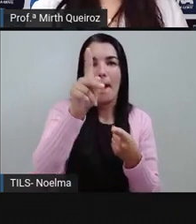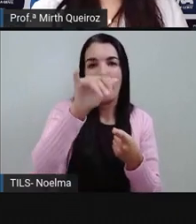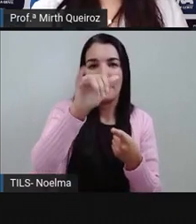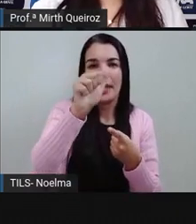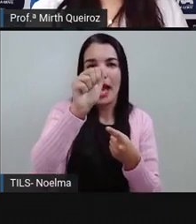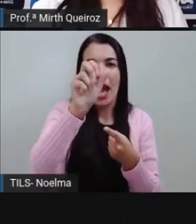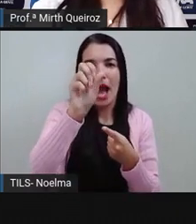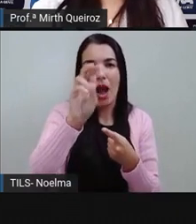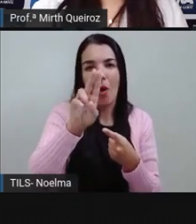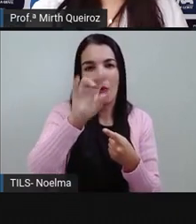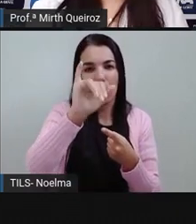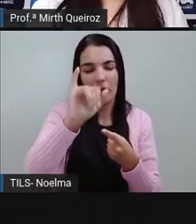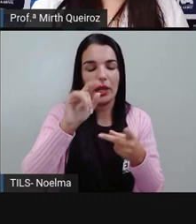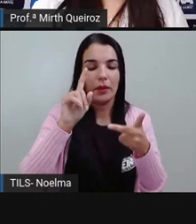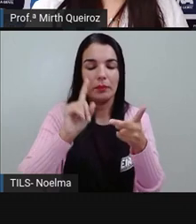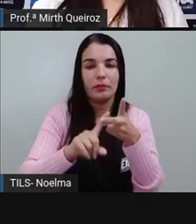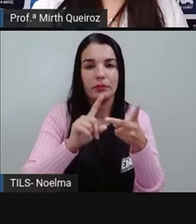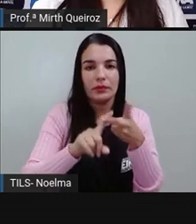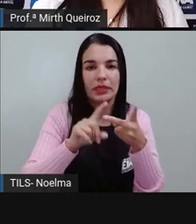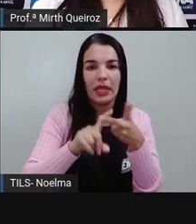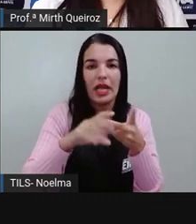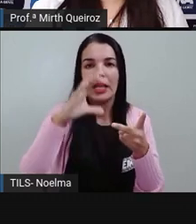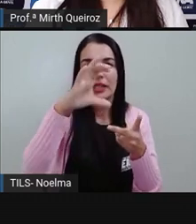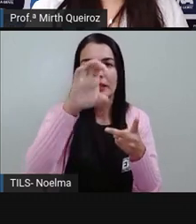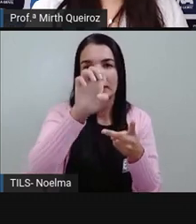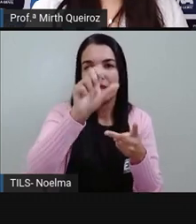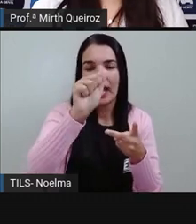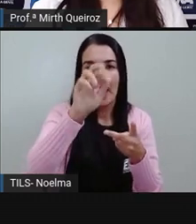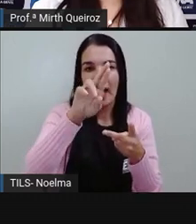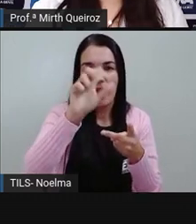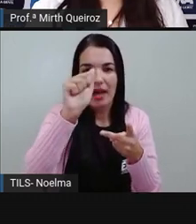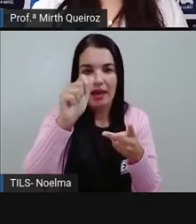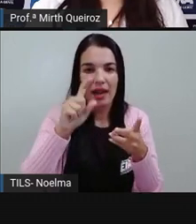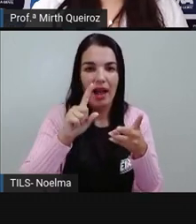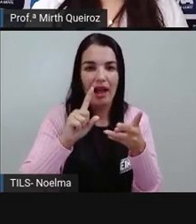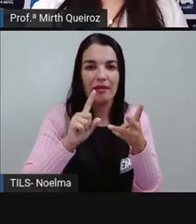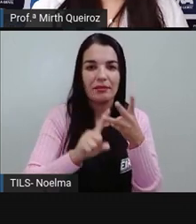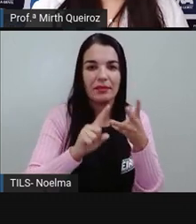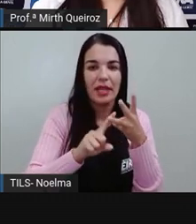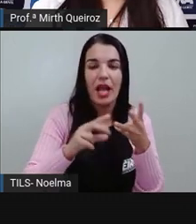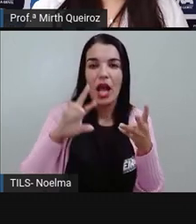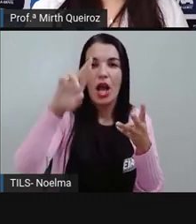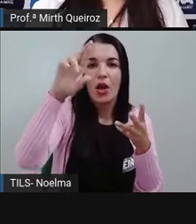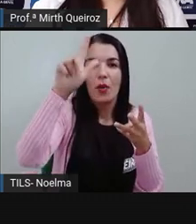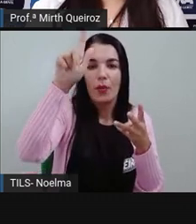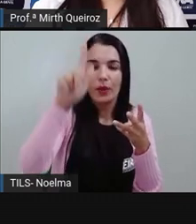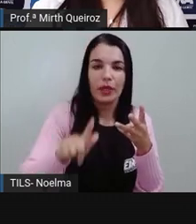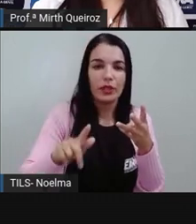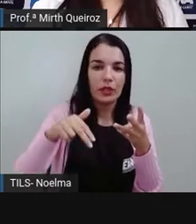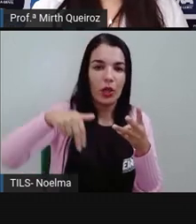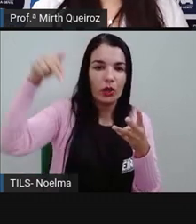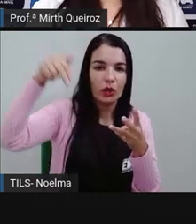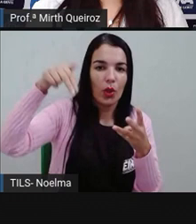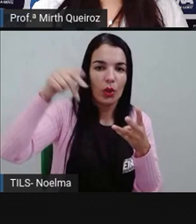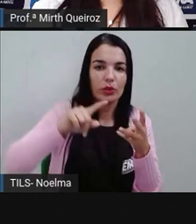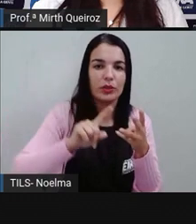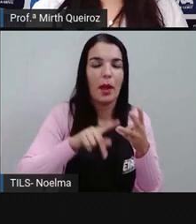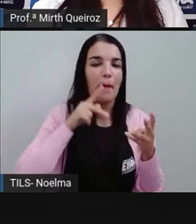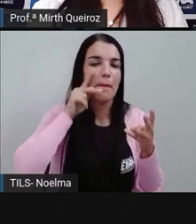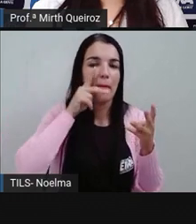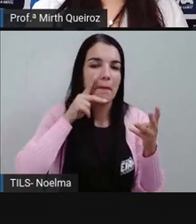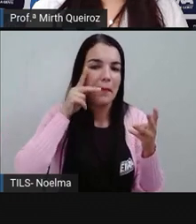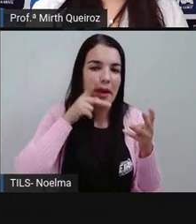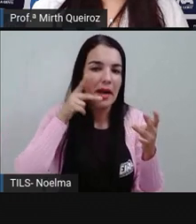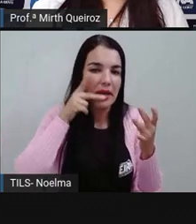com capital Fortaleza, Rio Grande do Norte, capital Natal, Paraíba, capital João